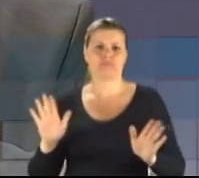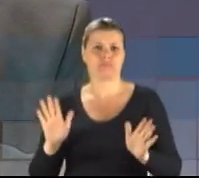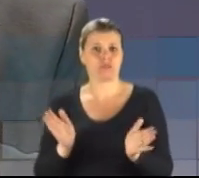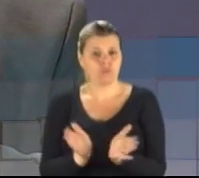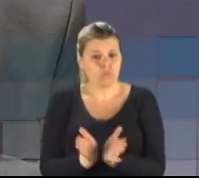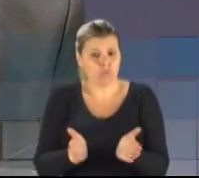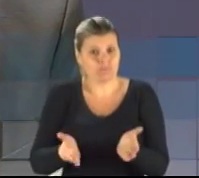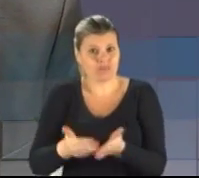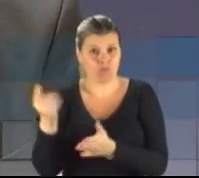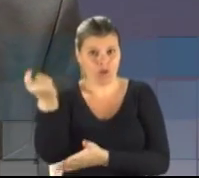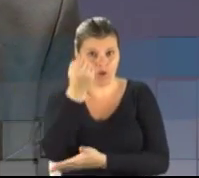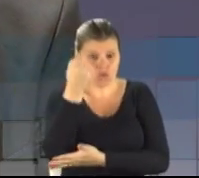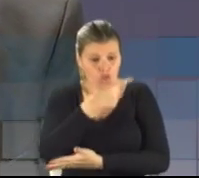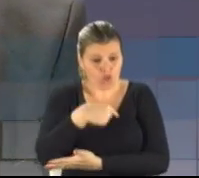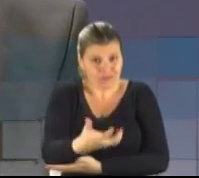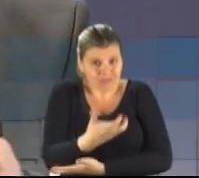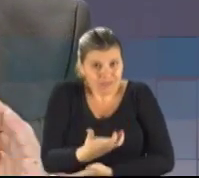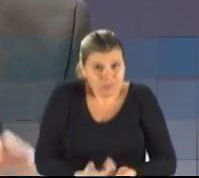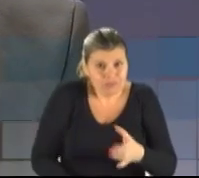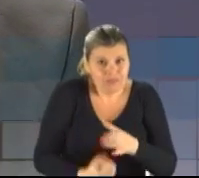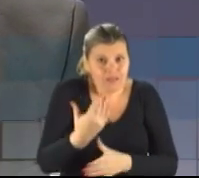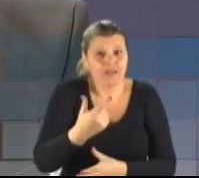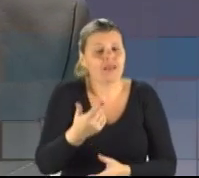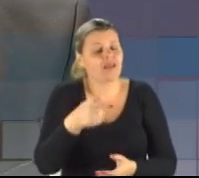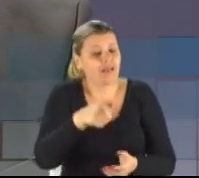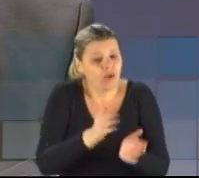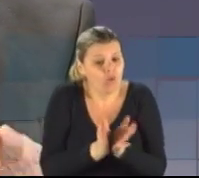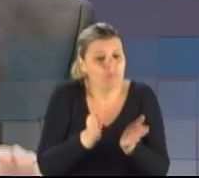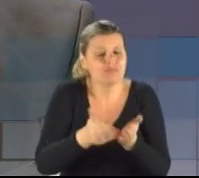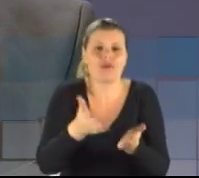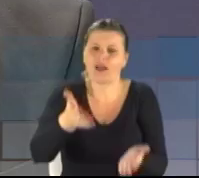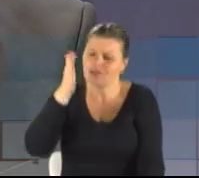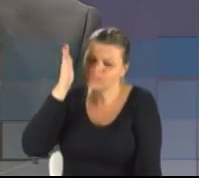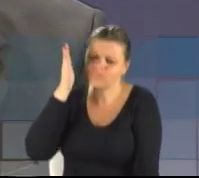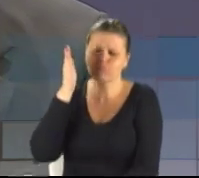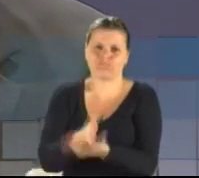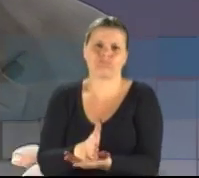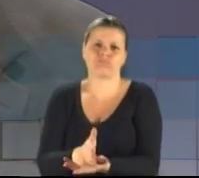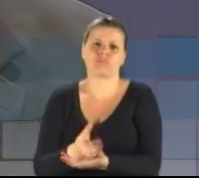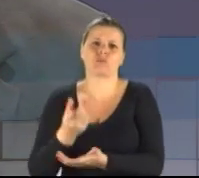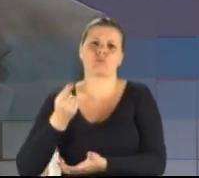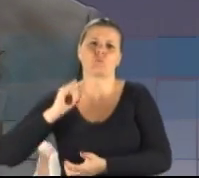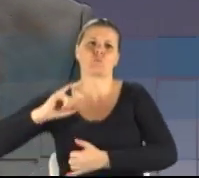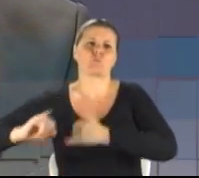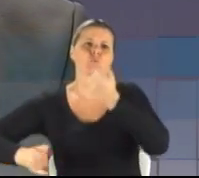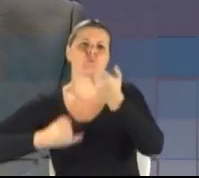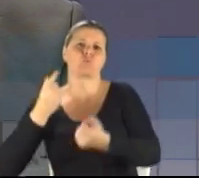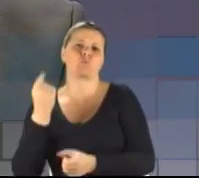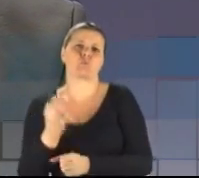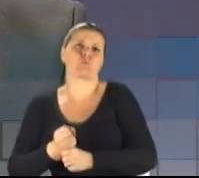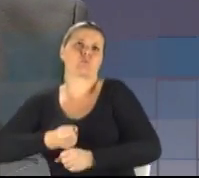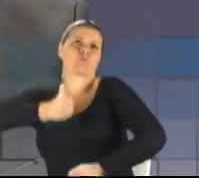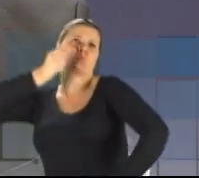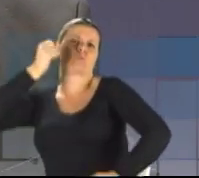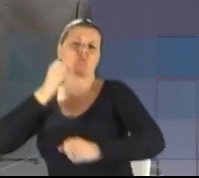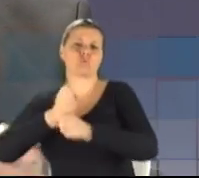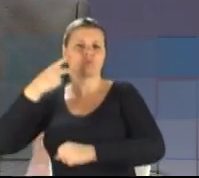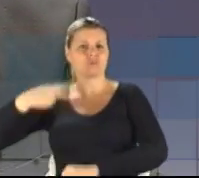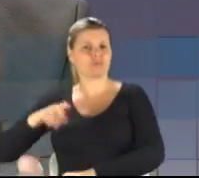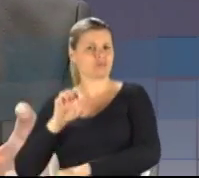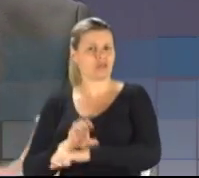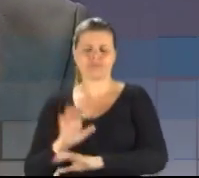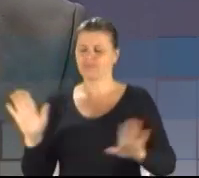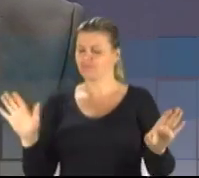que nós queremos criar é para exterminar a farra do superfaturamento aqui no Estado. Nós vamos